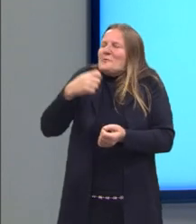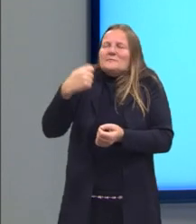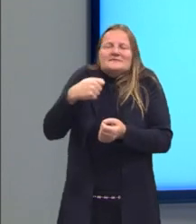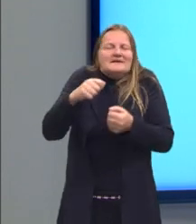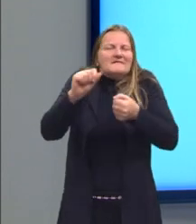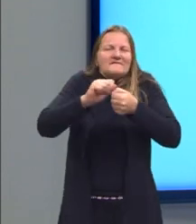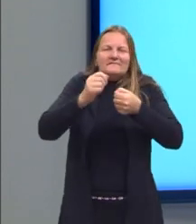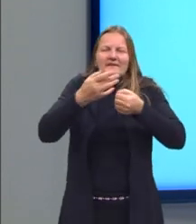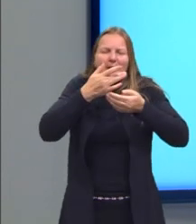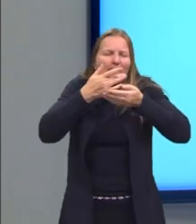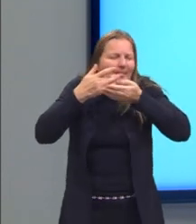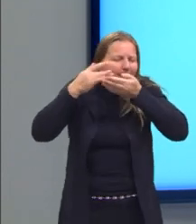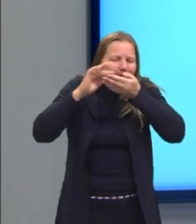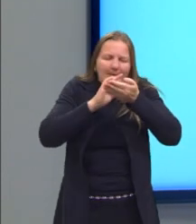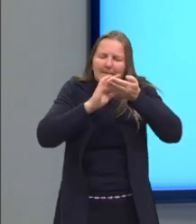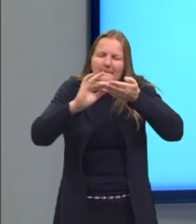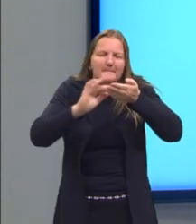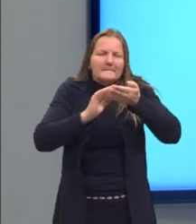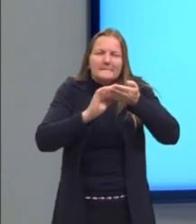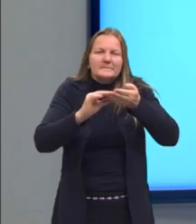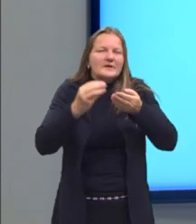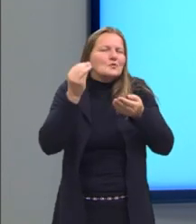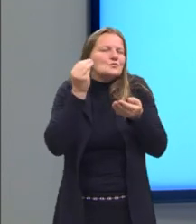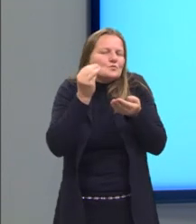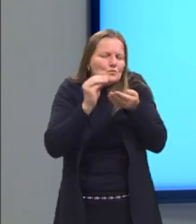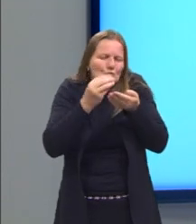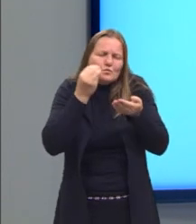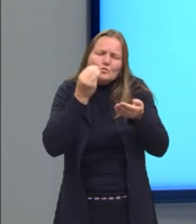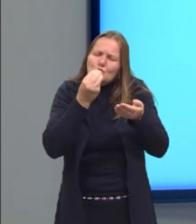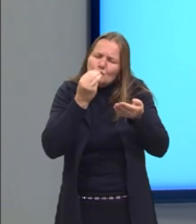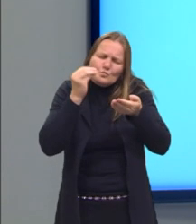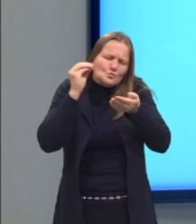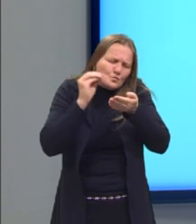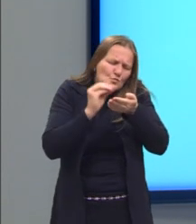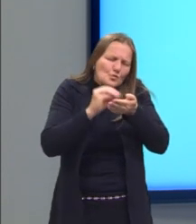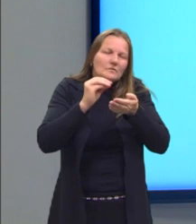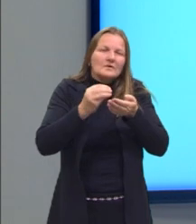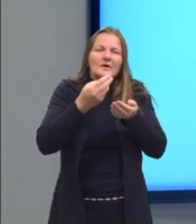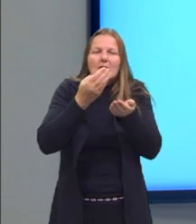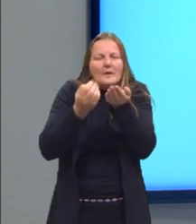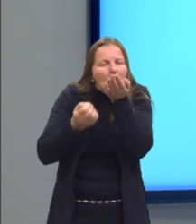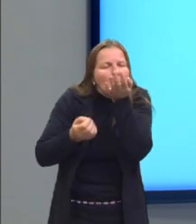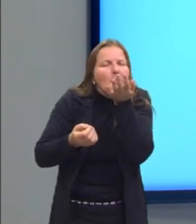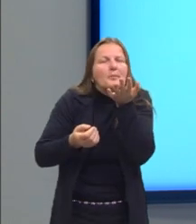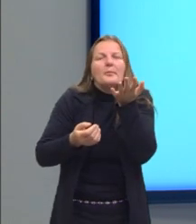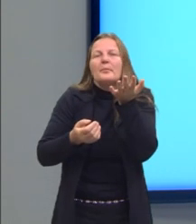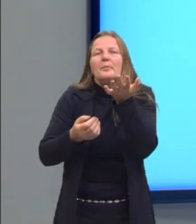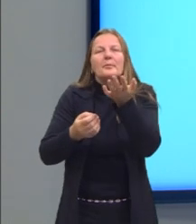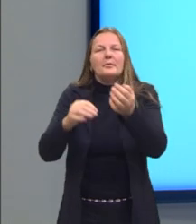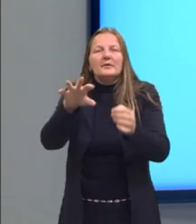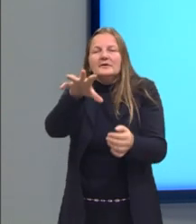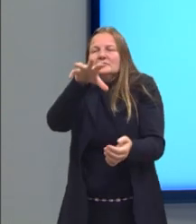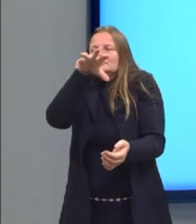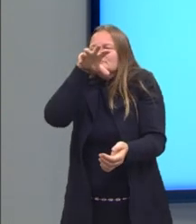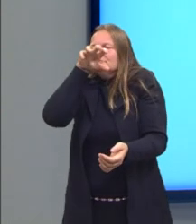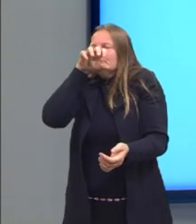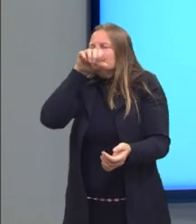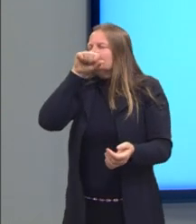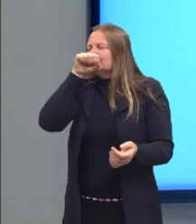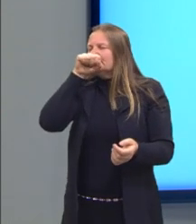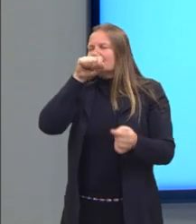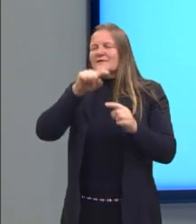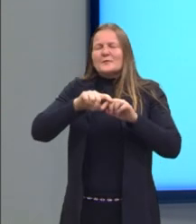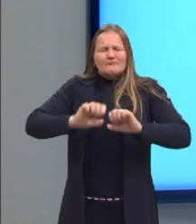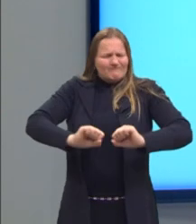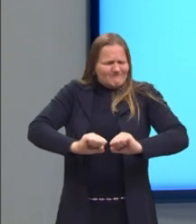com a língua, beijadas antes de enviadas, sopradas, respiradas. O